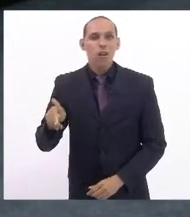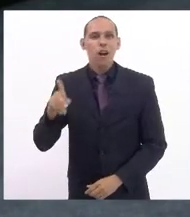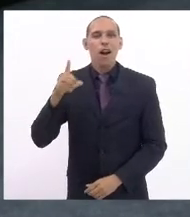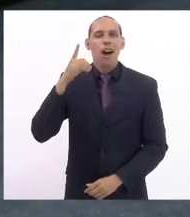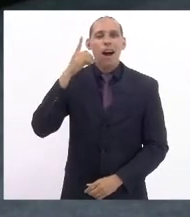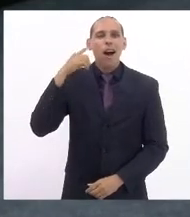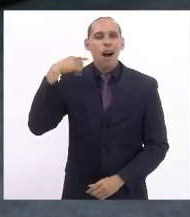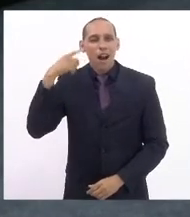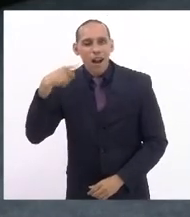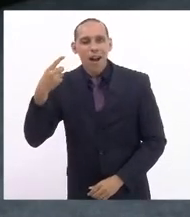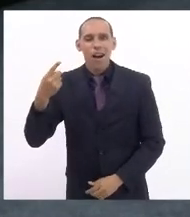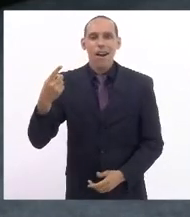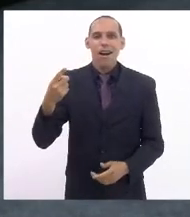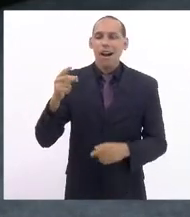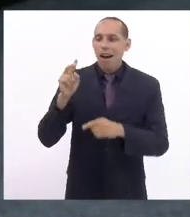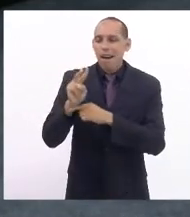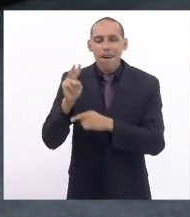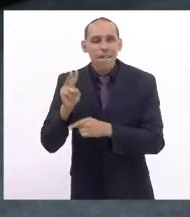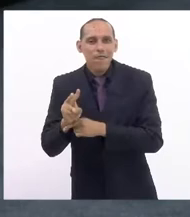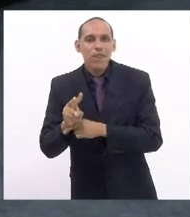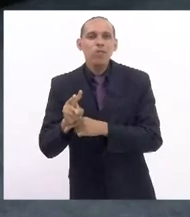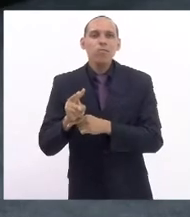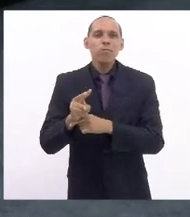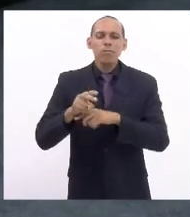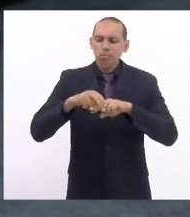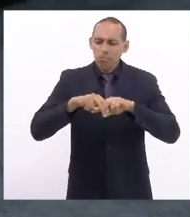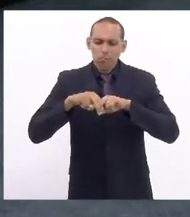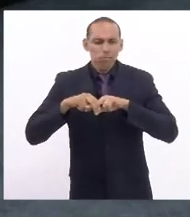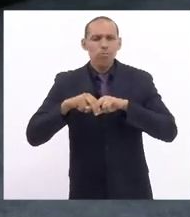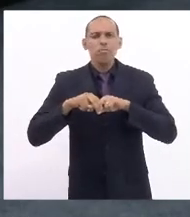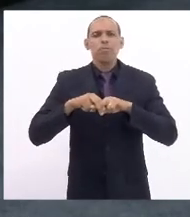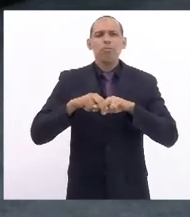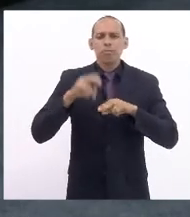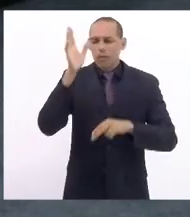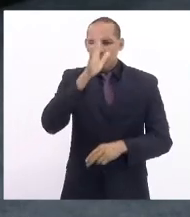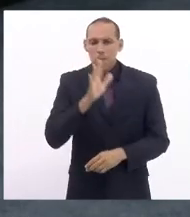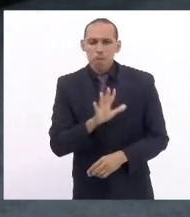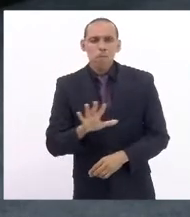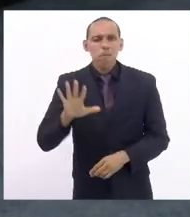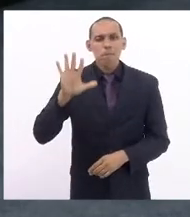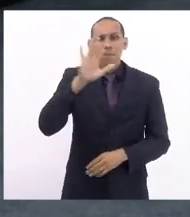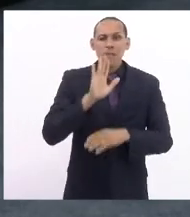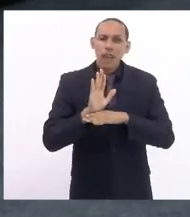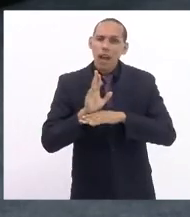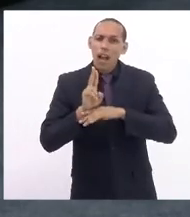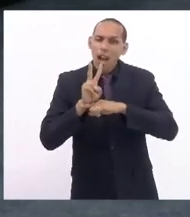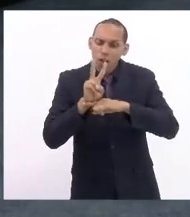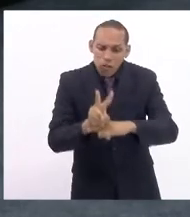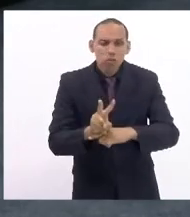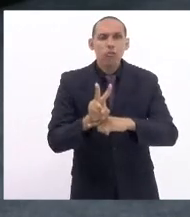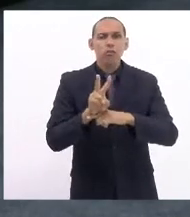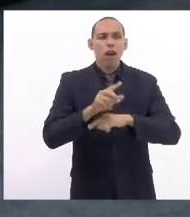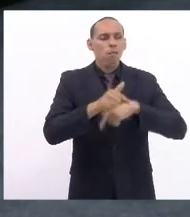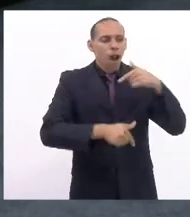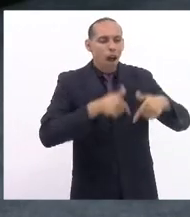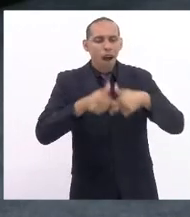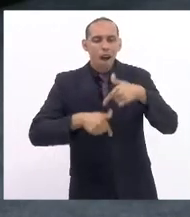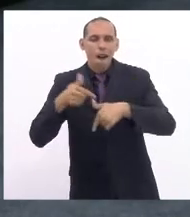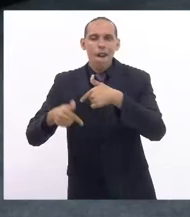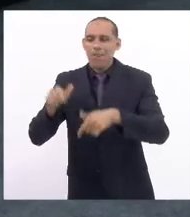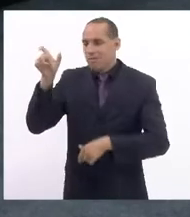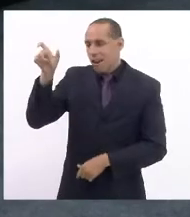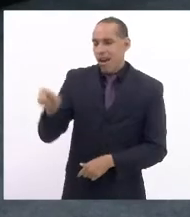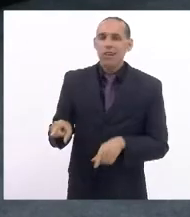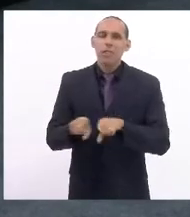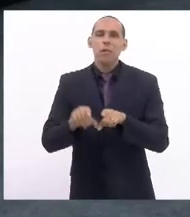causas nacionais uma defensora incansável do trabalhismo e também durante muito tempo